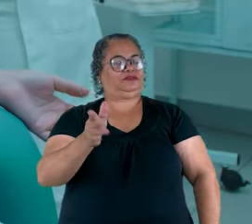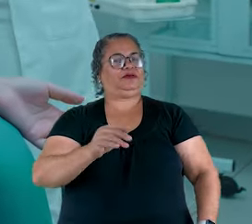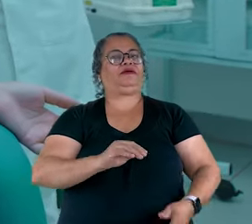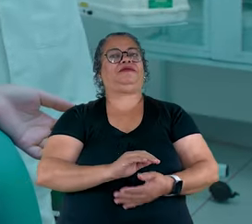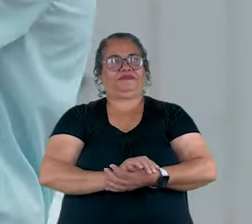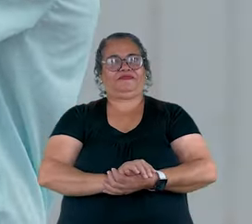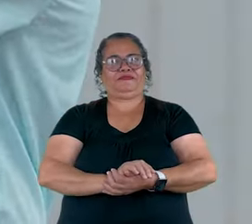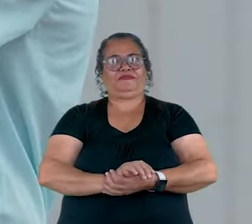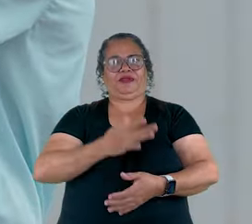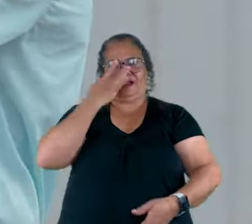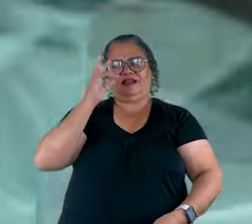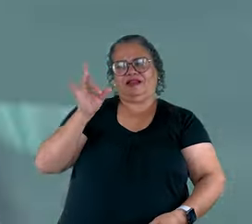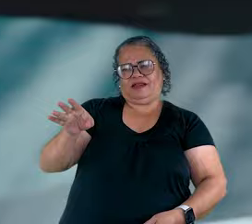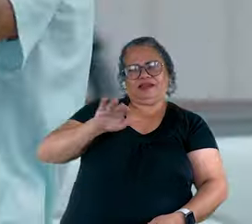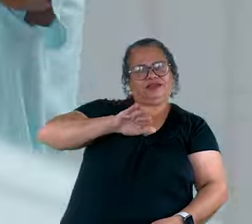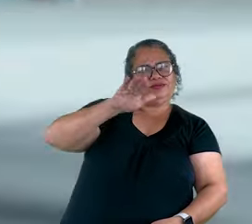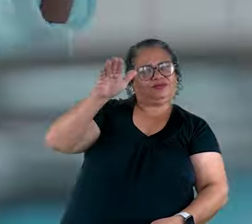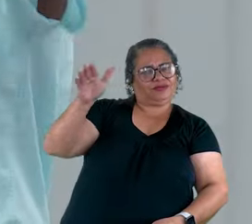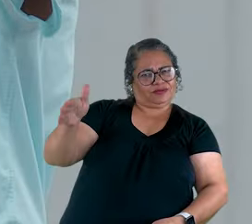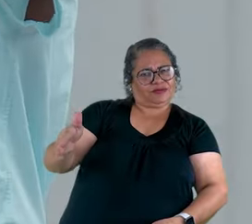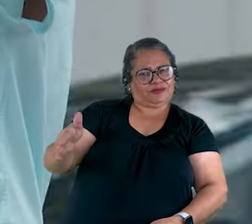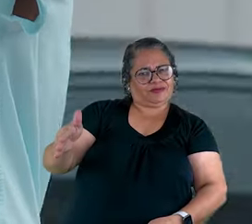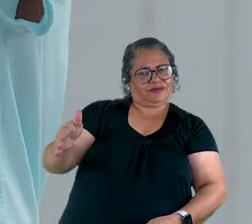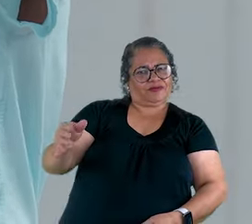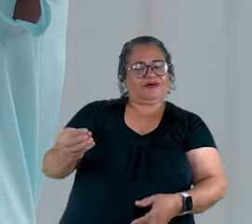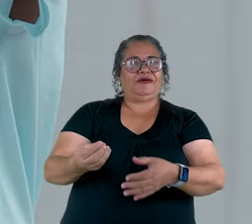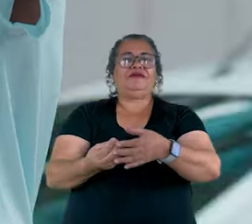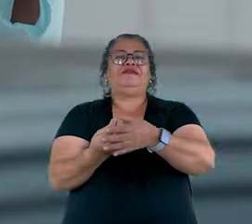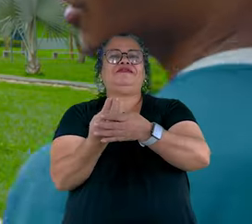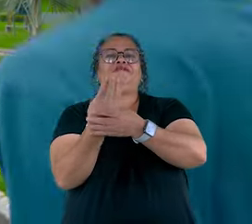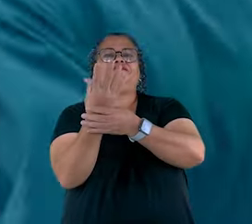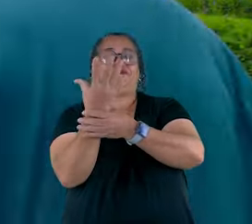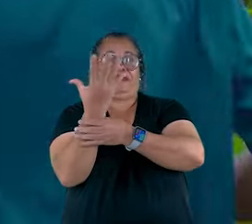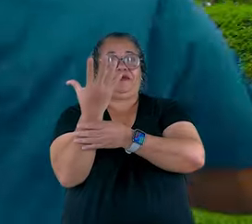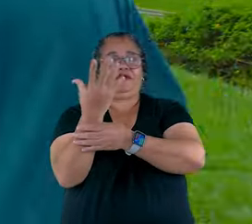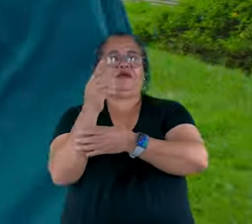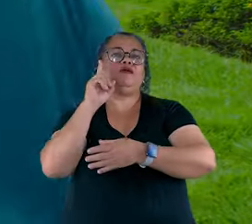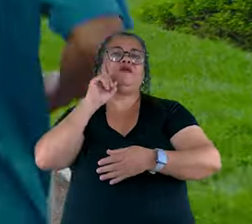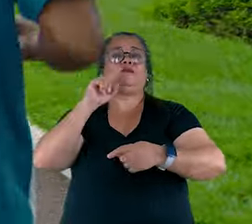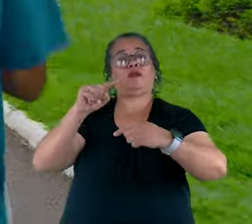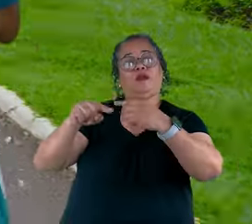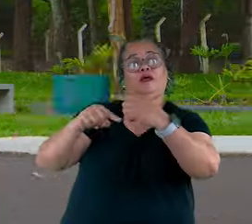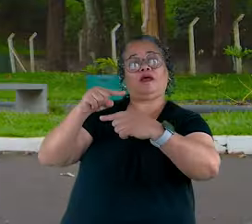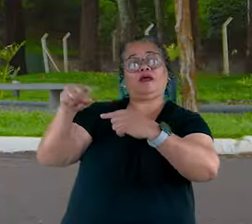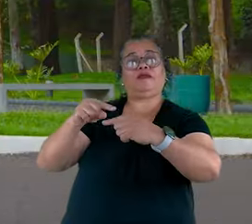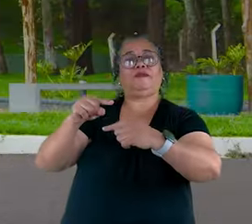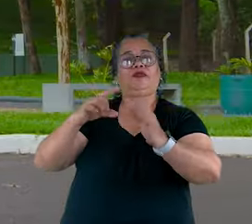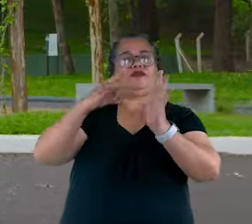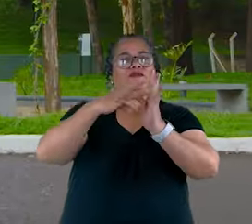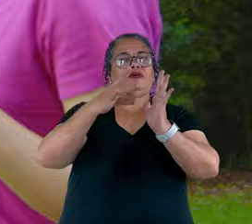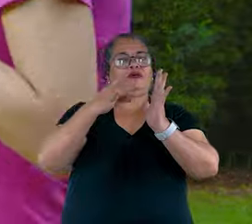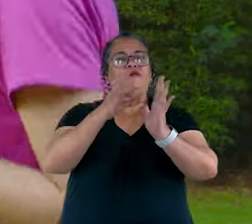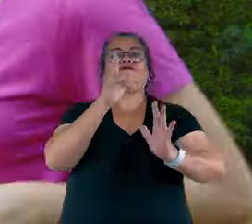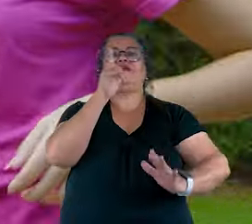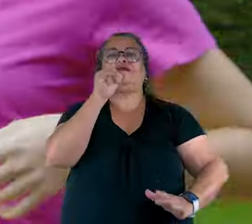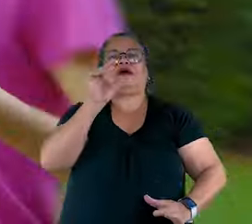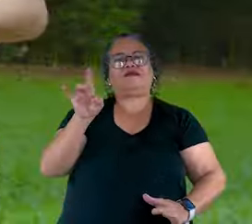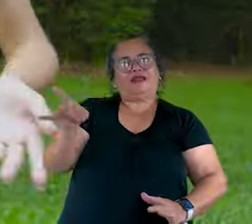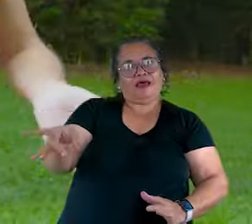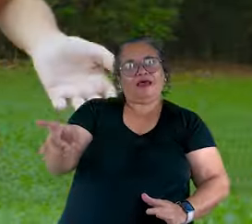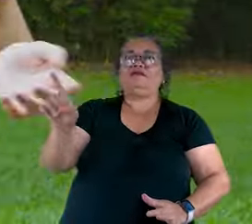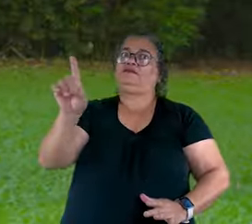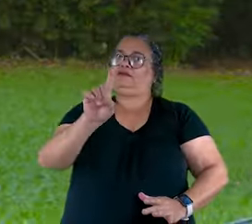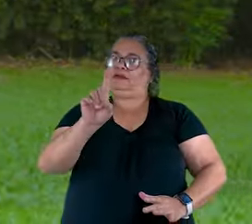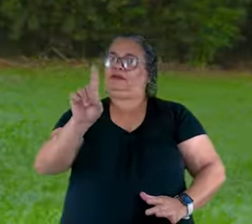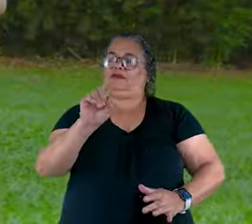fazer, né? Pode deixar a entulho acumulado. E vasos de plantas, pneus, garrafas com água parada.